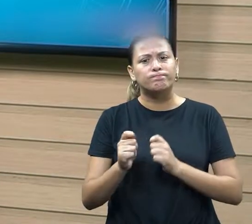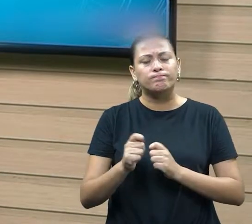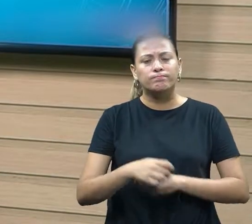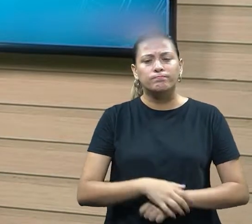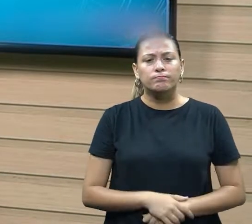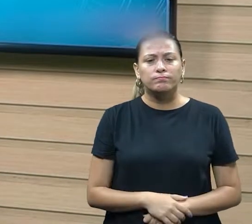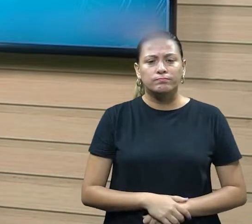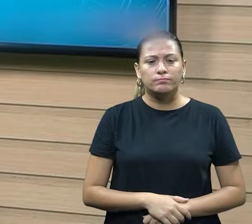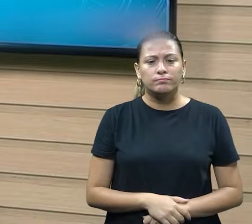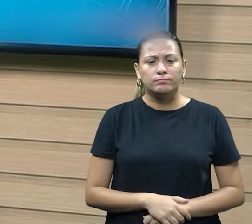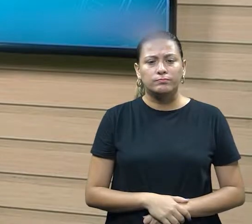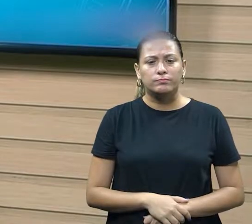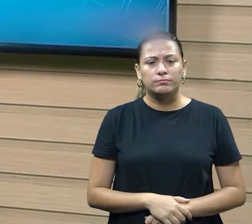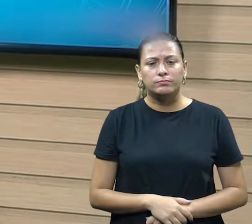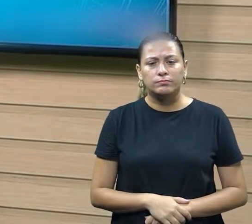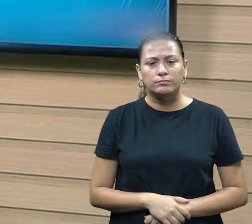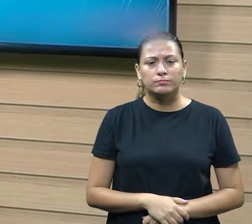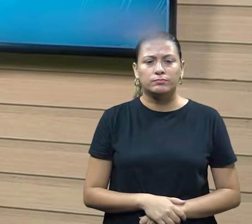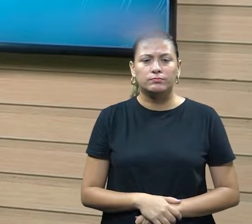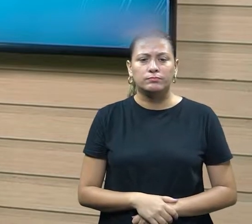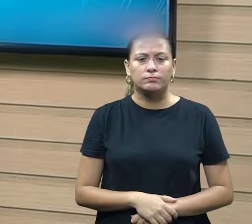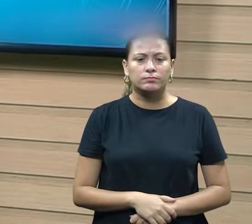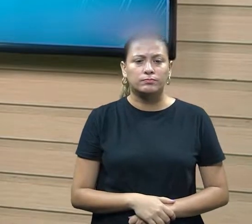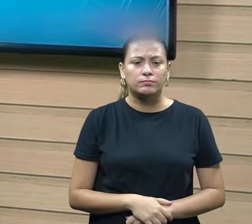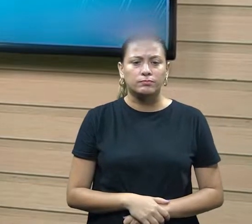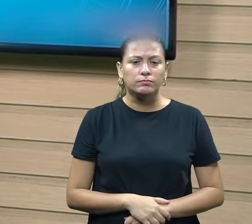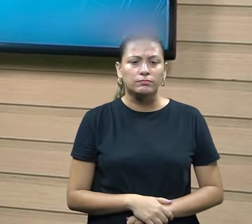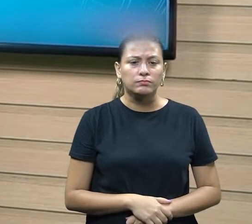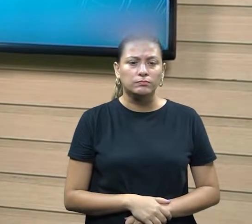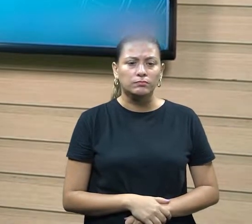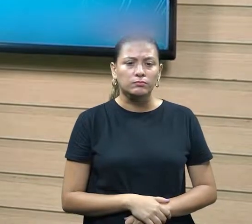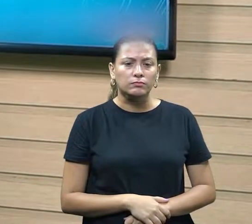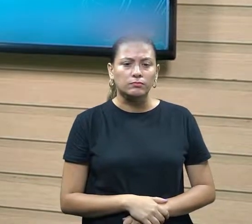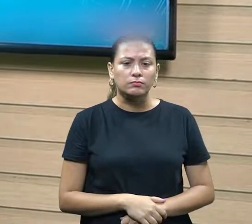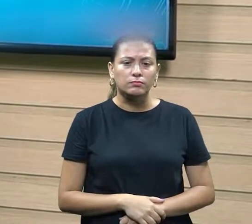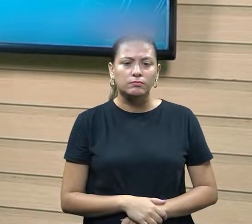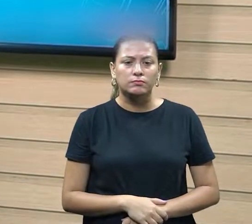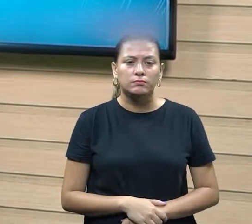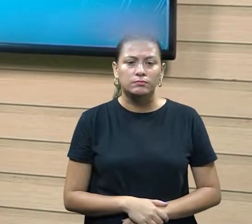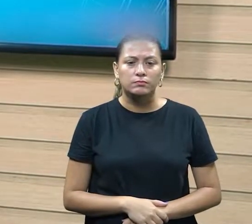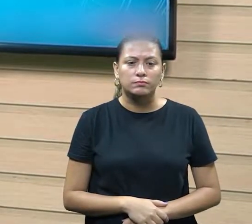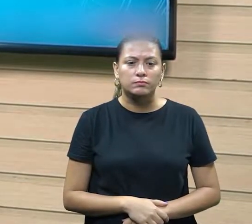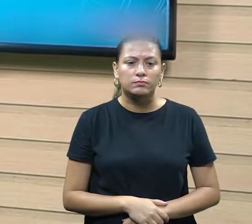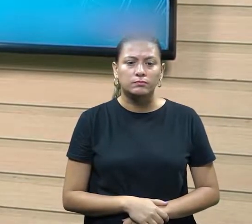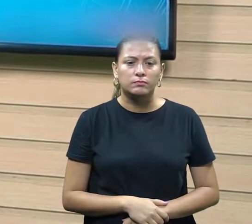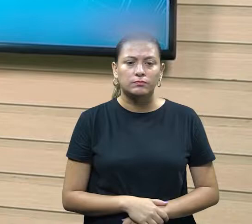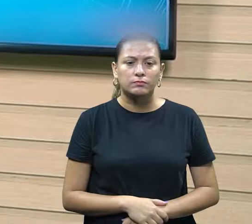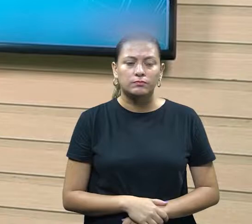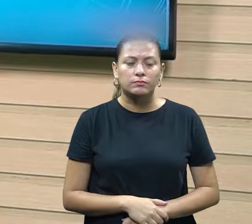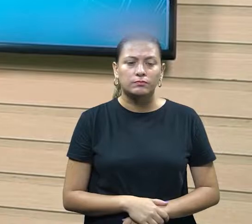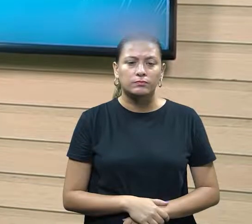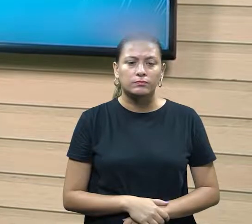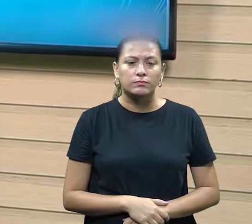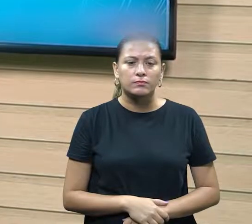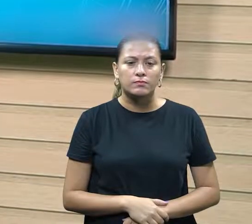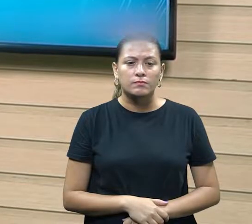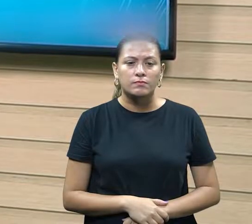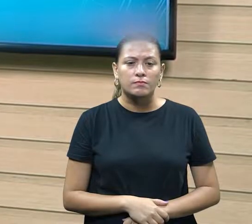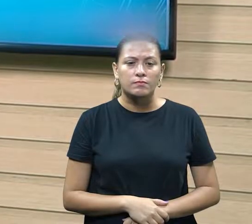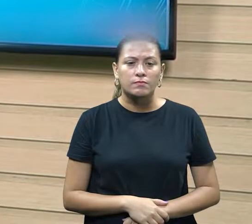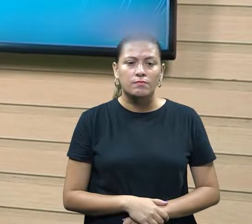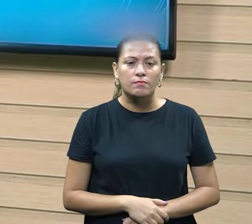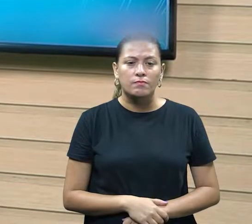ele busca muito que o que, quando ele entra no processo assim mesmo, ele quer que